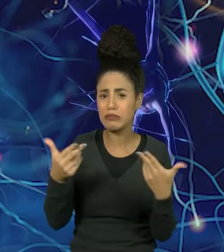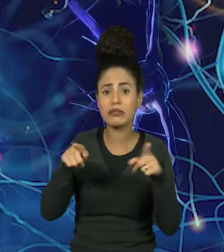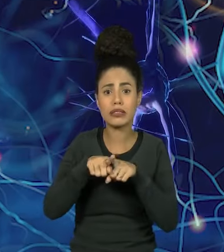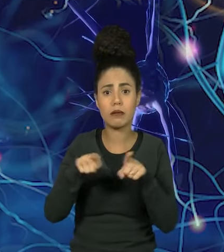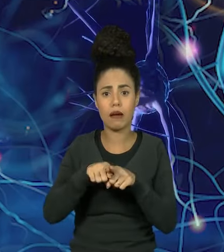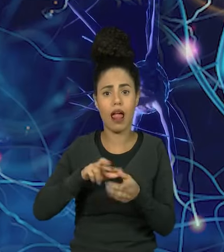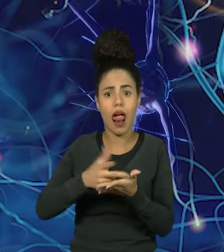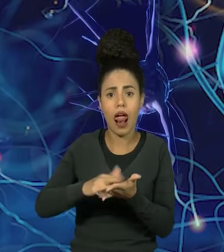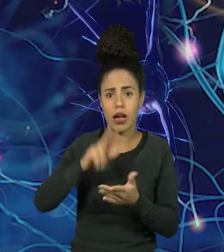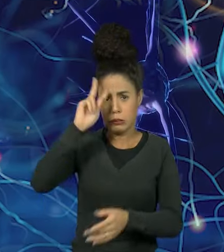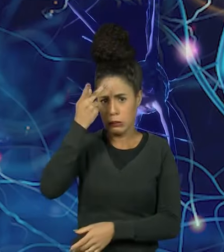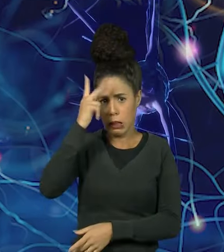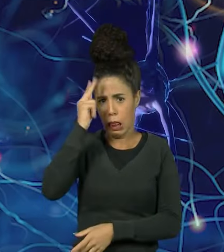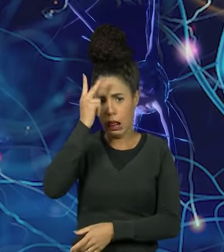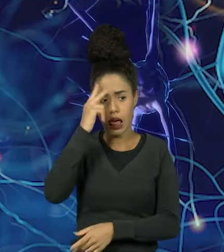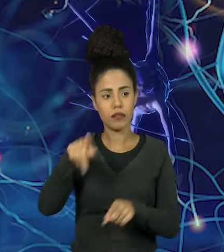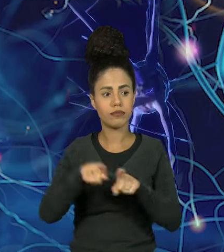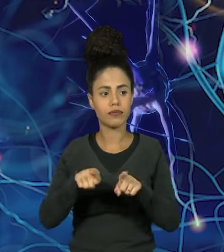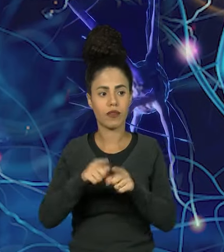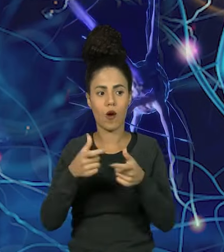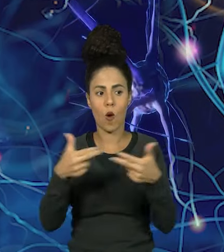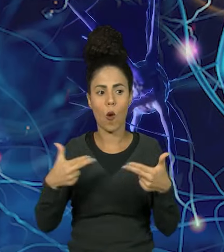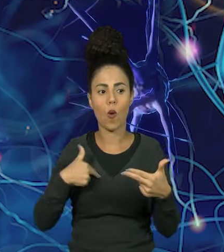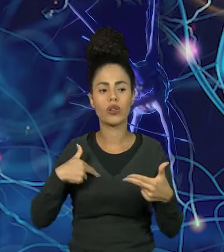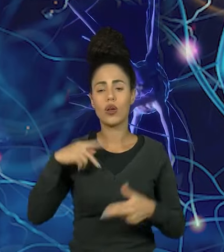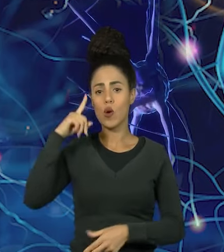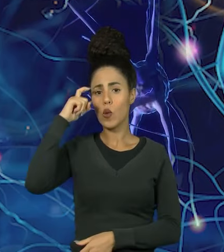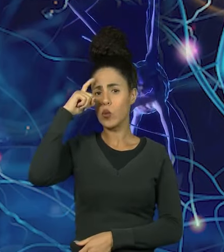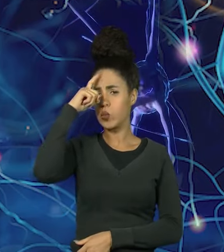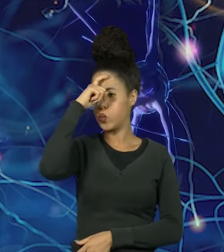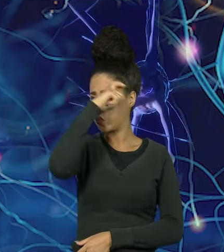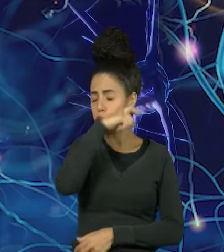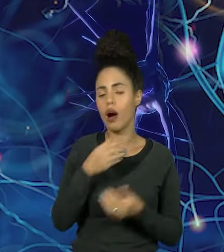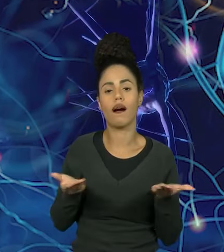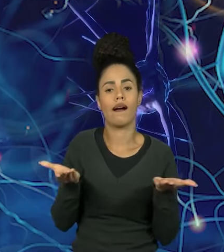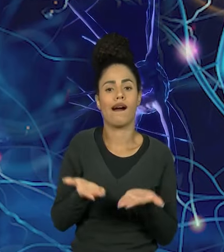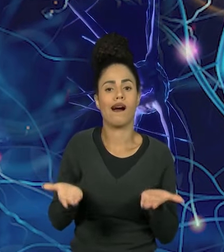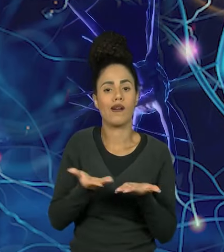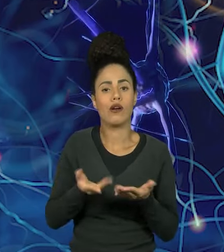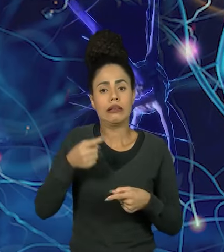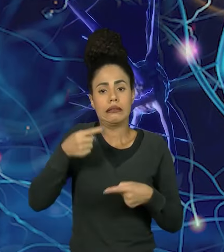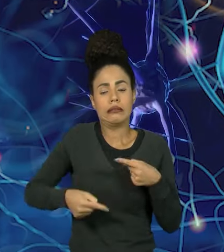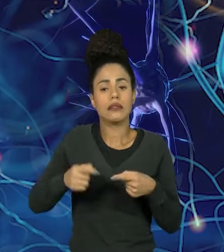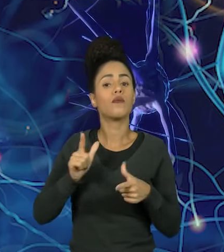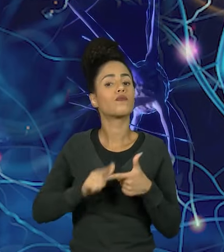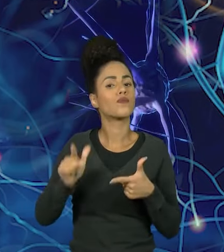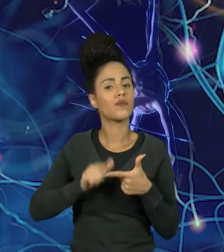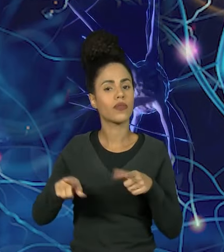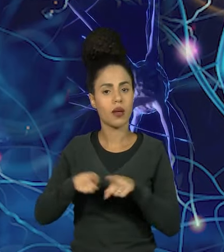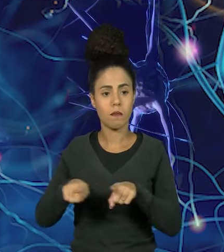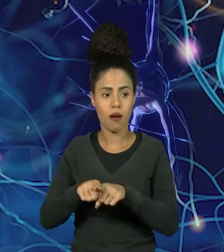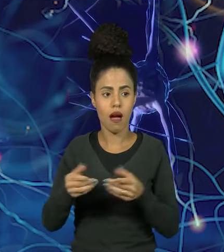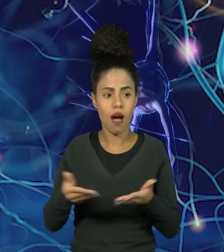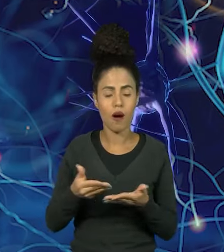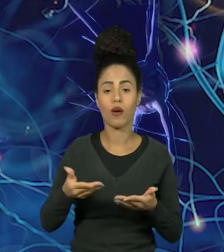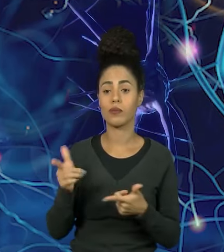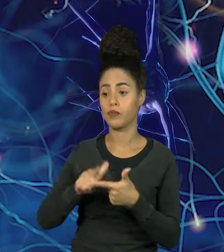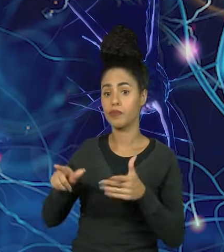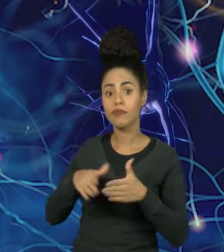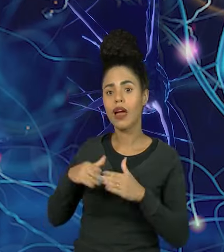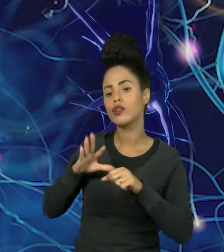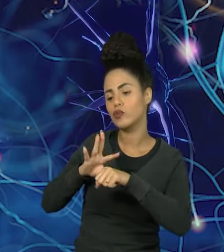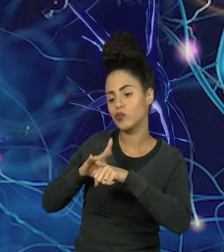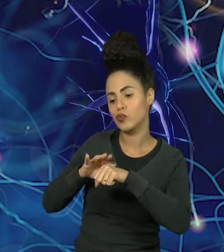esquizofrenia. Variações bruscas de temperatura prejudicam o sono, agravando todas essas